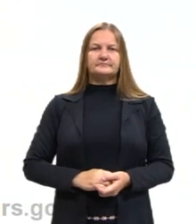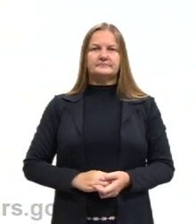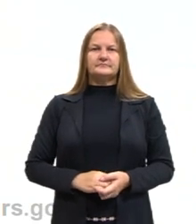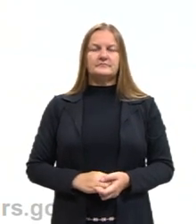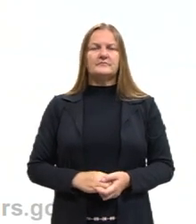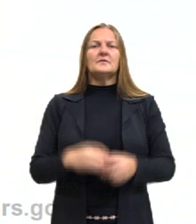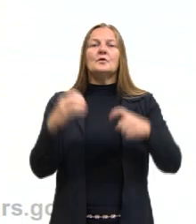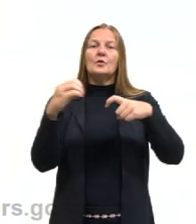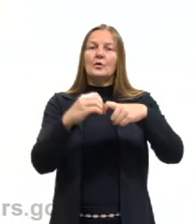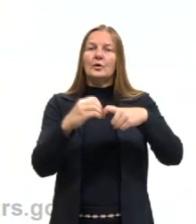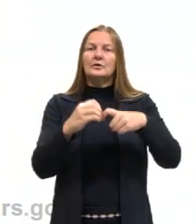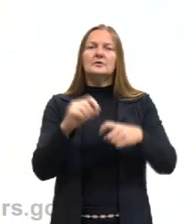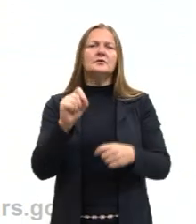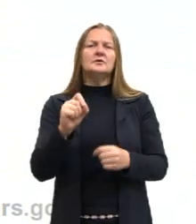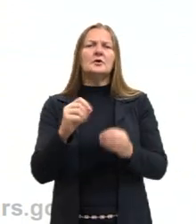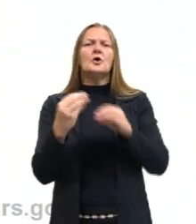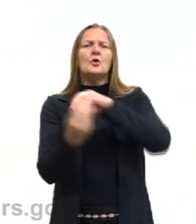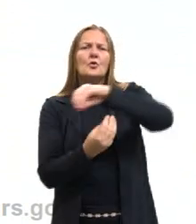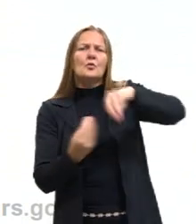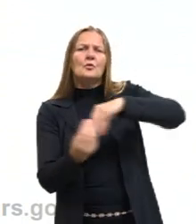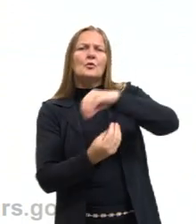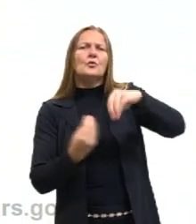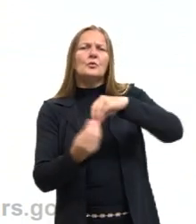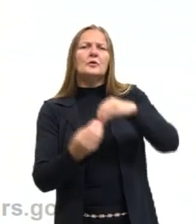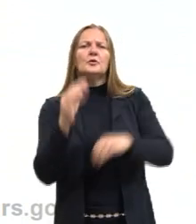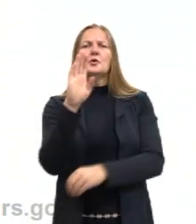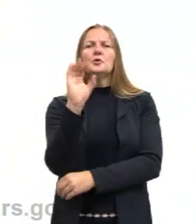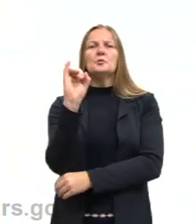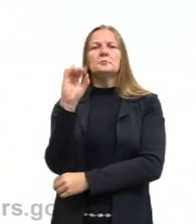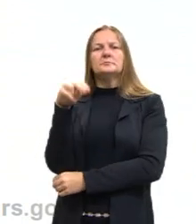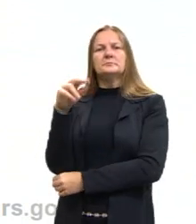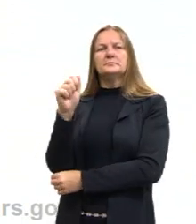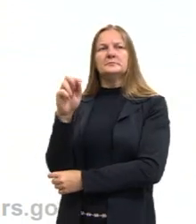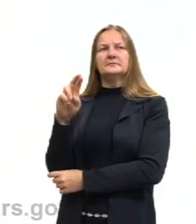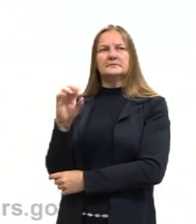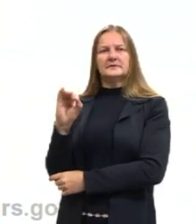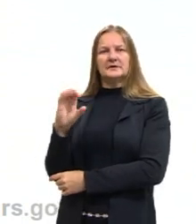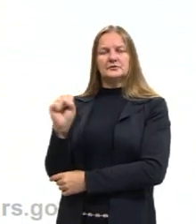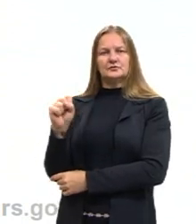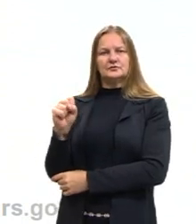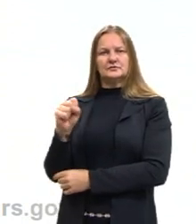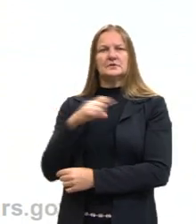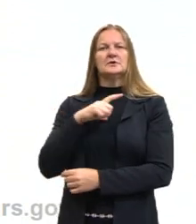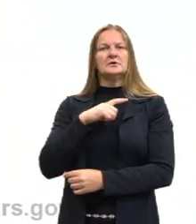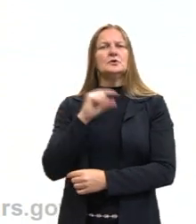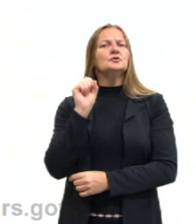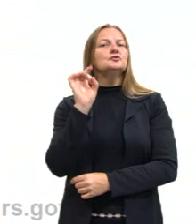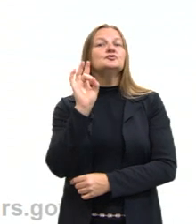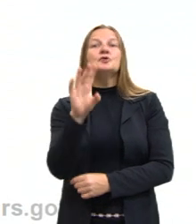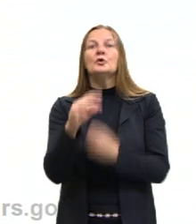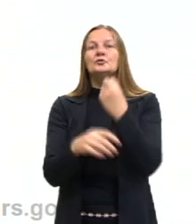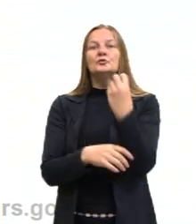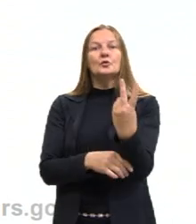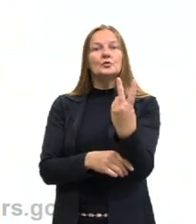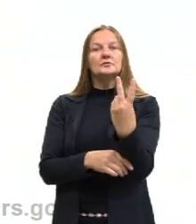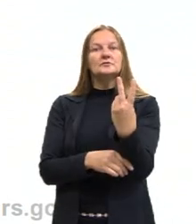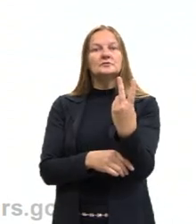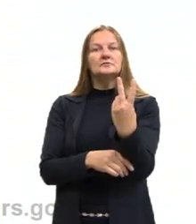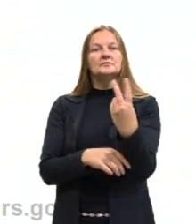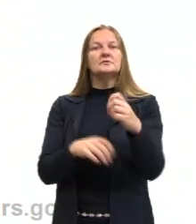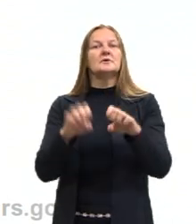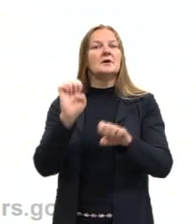Os óxidos são aqueles compostos binários, ou seja, eles são formados apenas por dois elementos químicos.